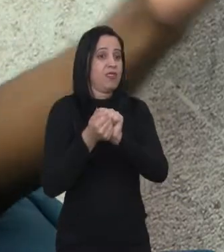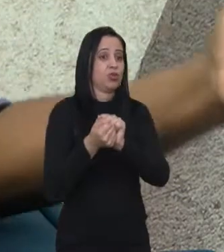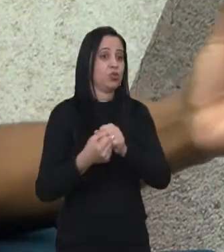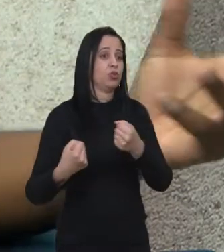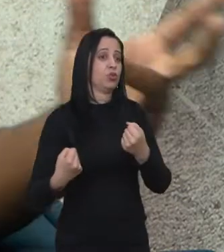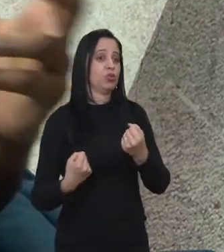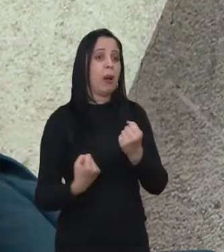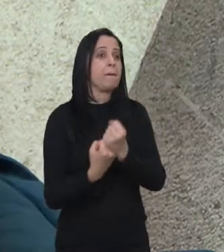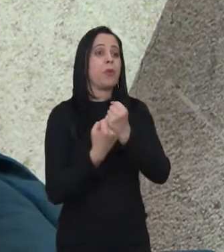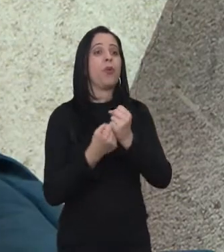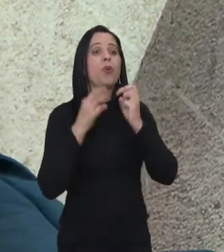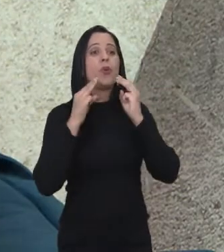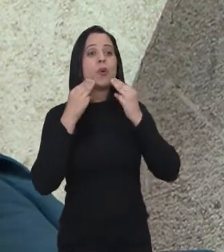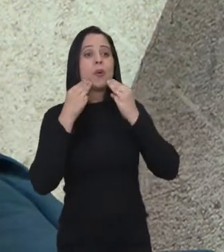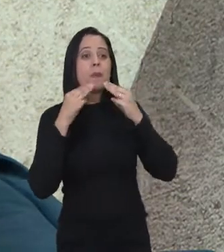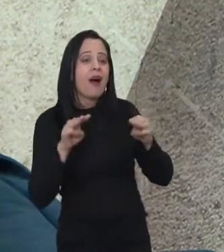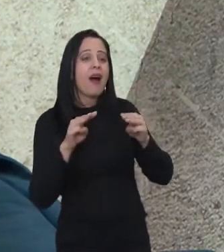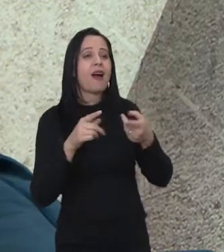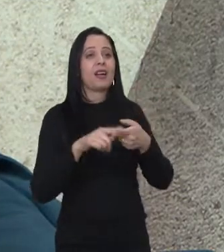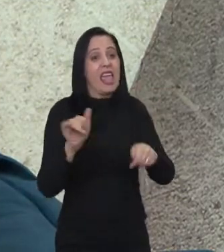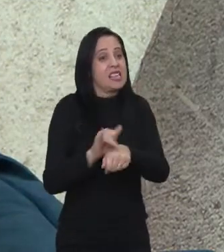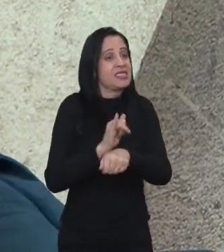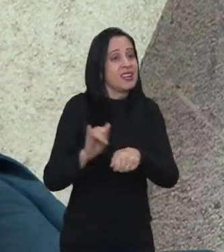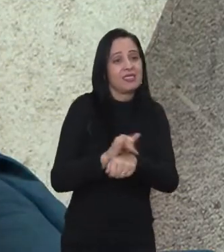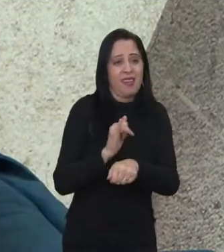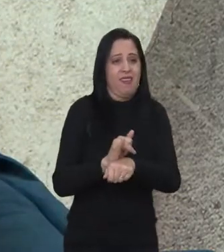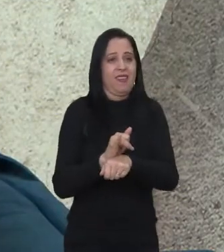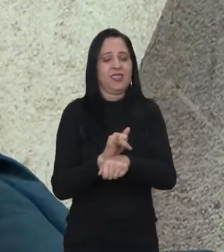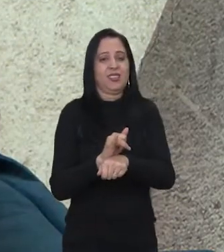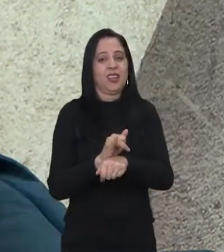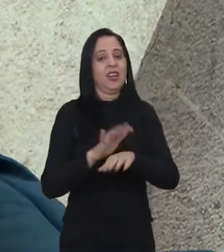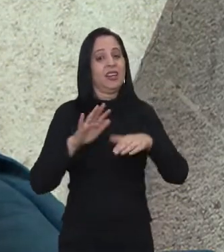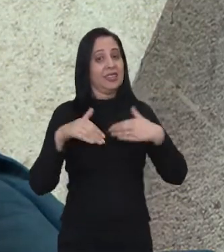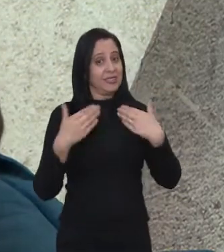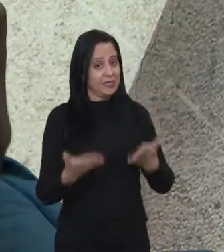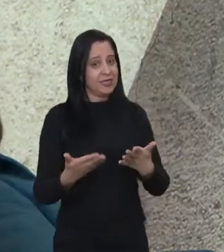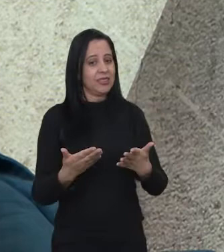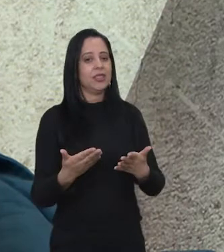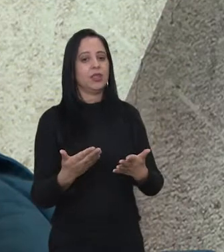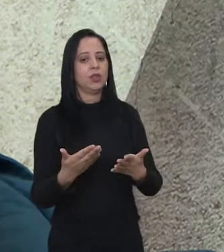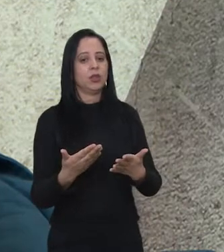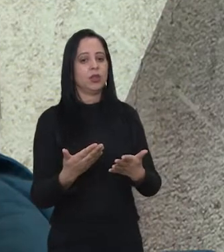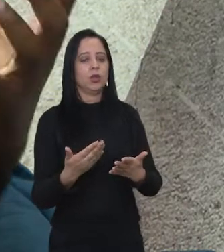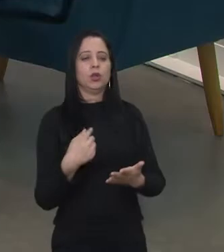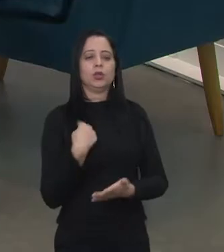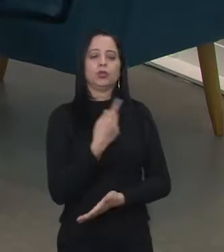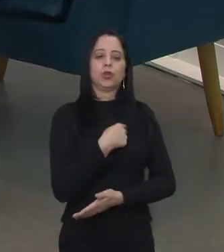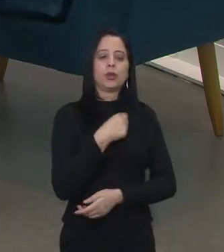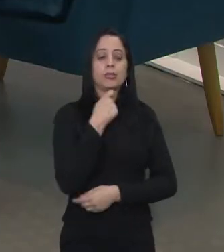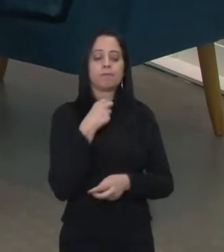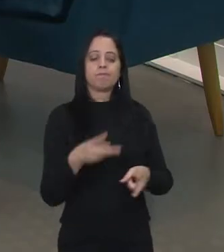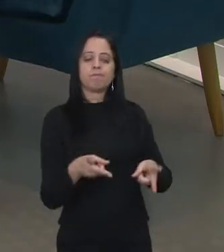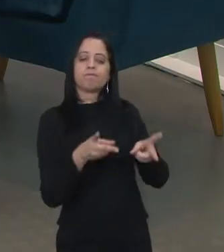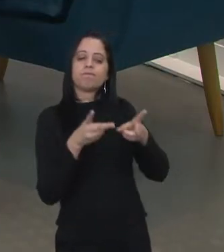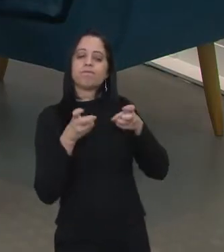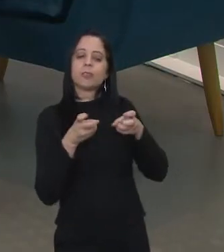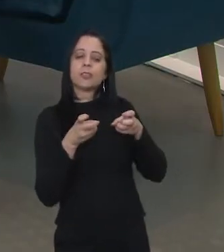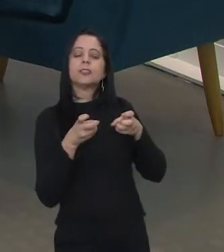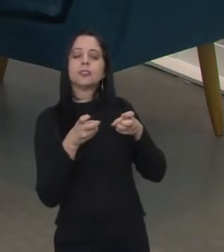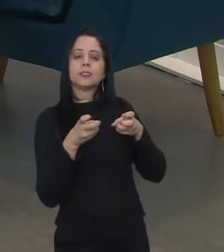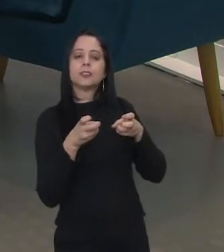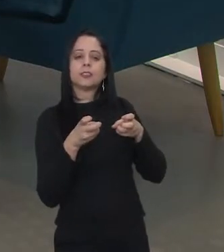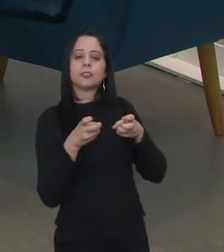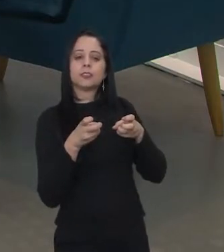tem uma pessoa de marketing, não tem uma pessoa de estratégia. Então, o a gente faz? A gente tem um olhar sobre isso.